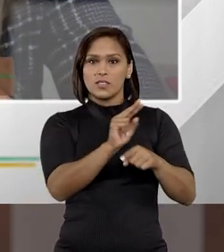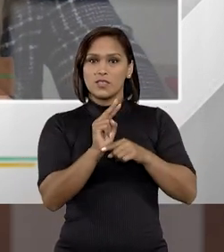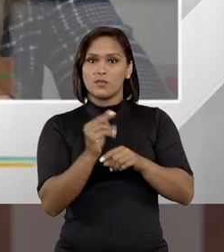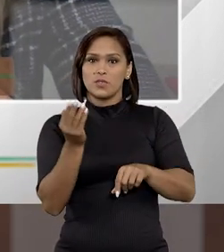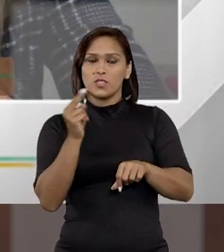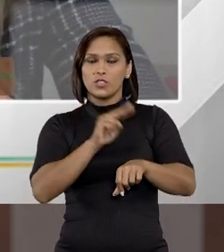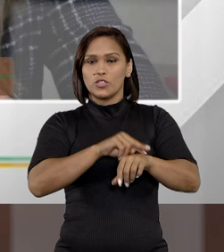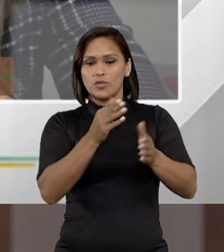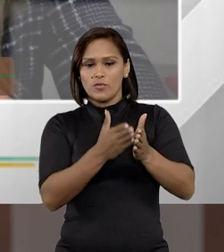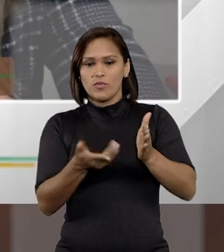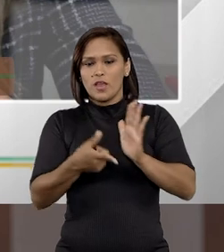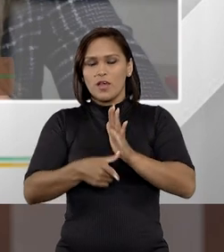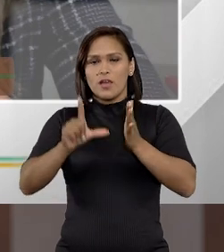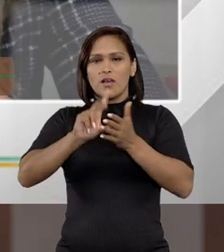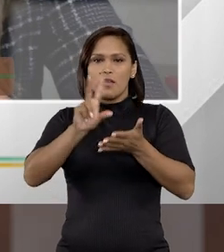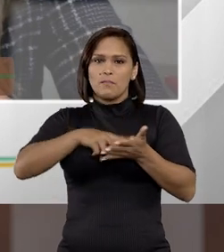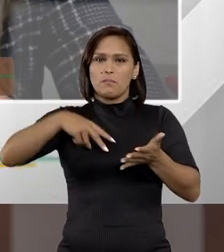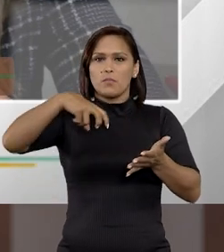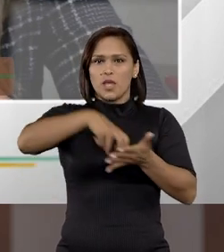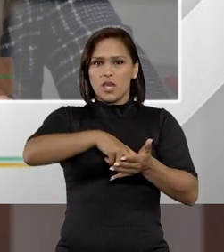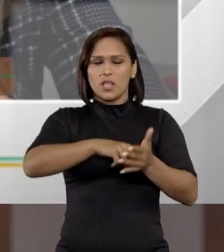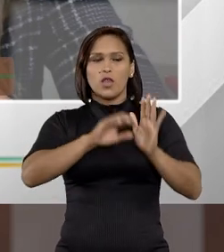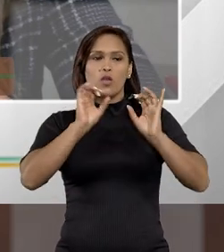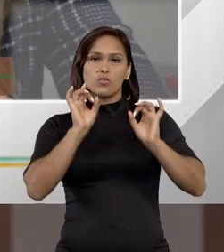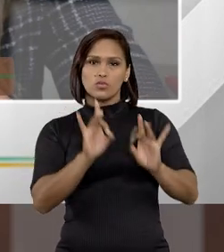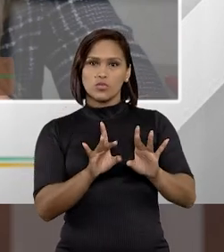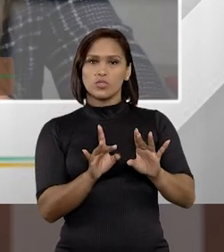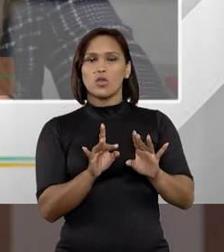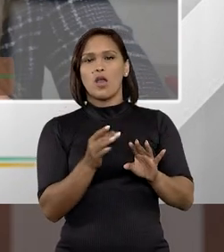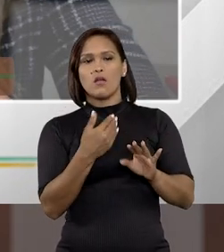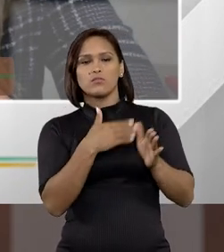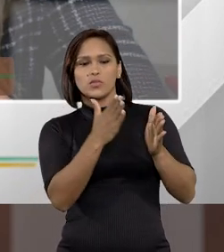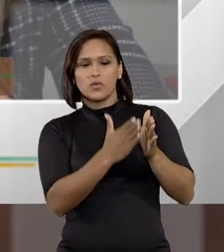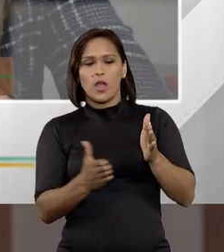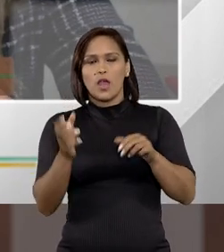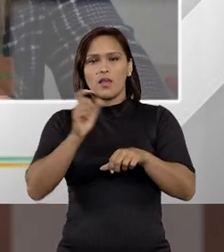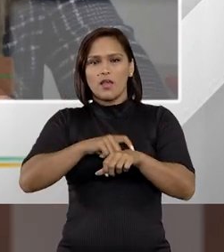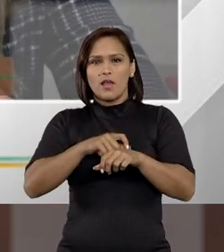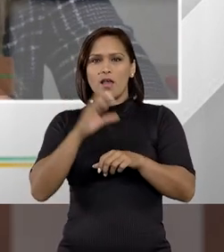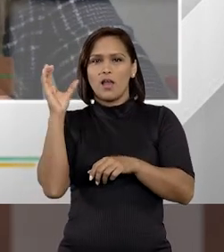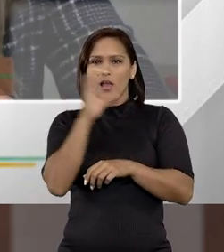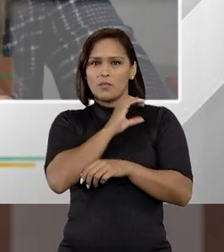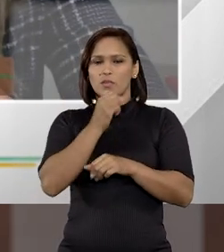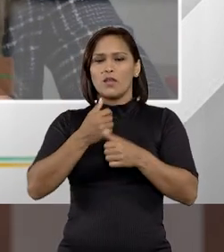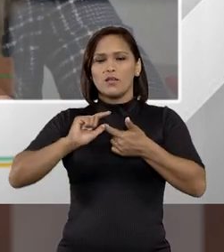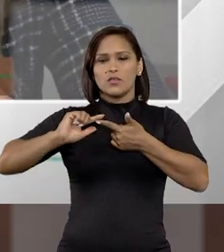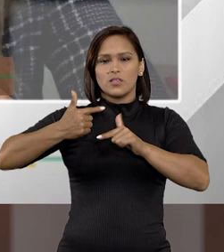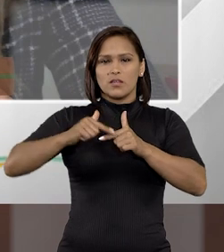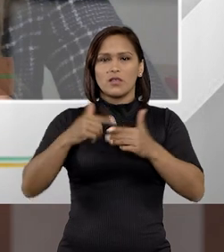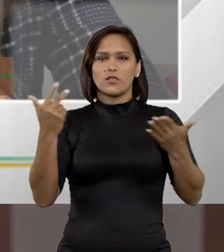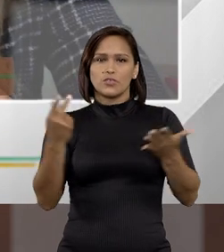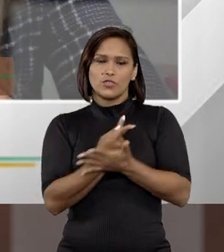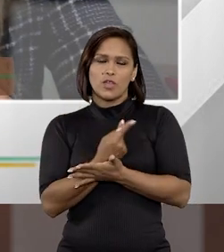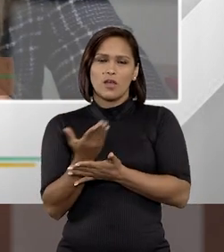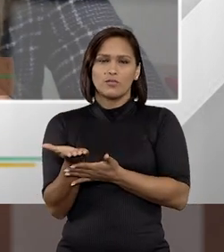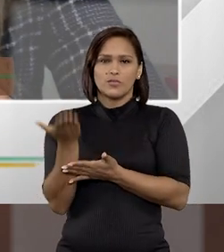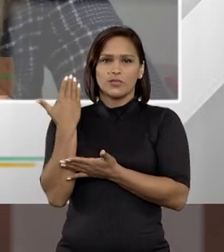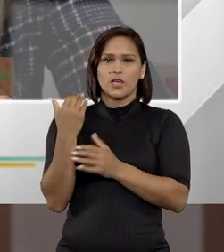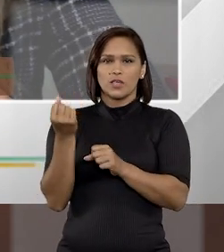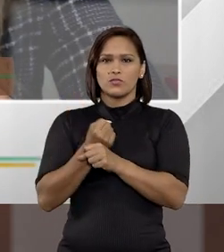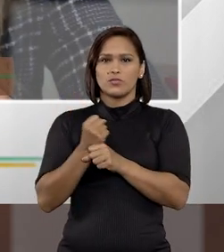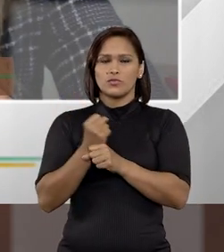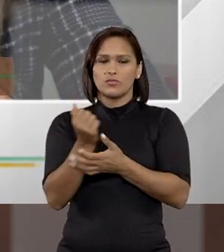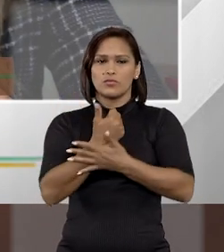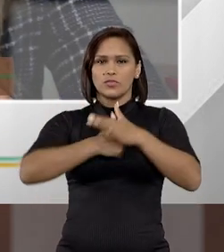preventiva como antecipação da pena ou uma prisão preventiva somente midiática para tratar de fatos que já aconteceram há muito tempo,